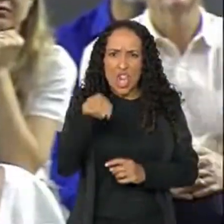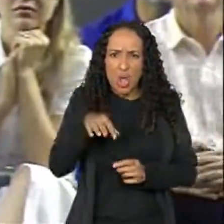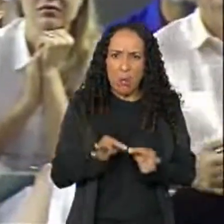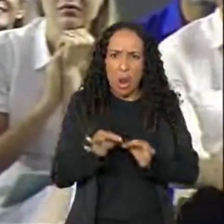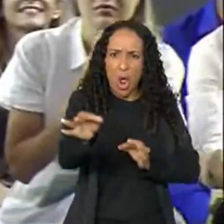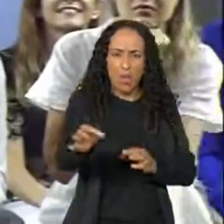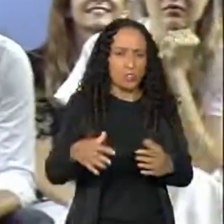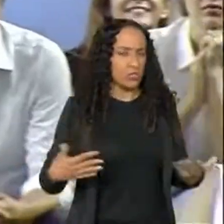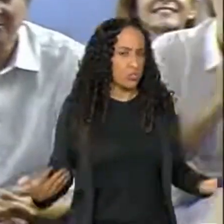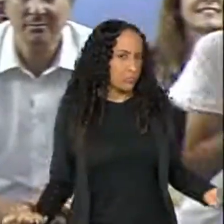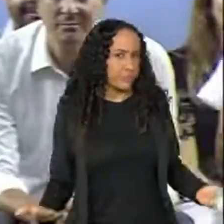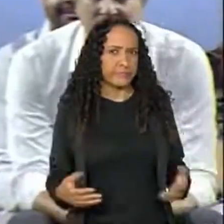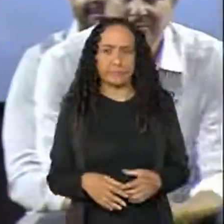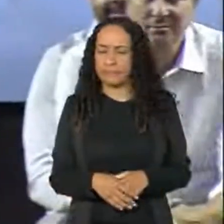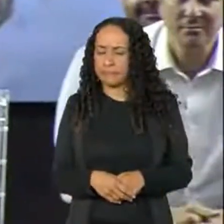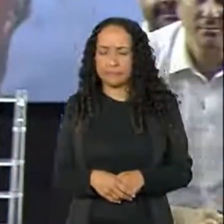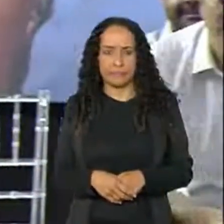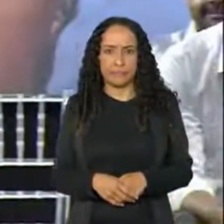quilômetros?